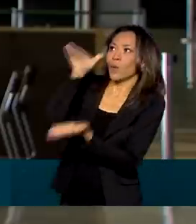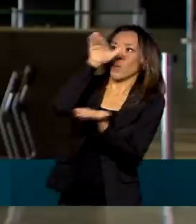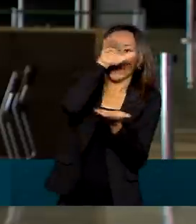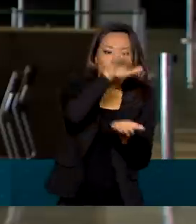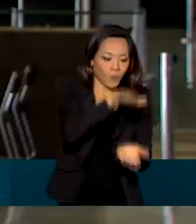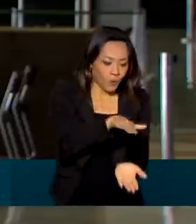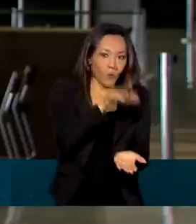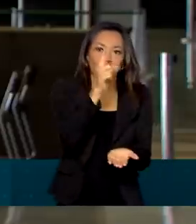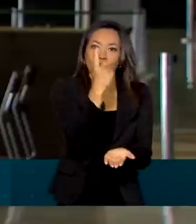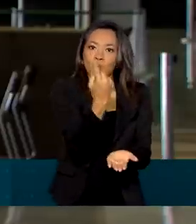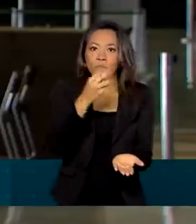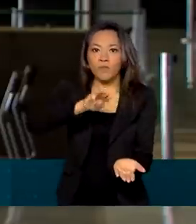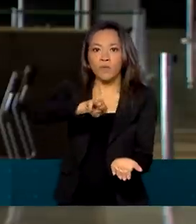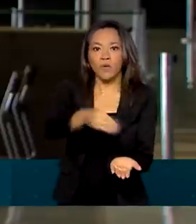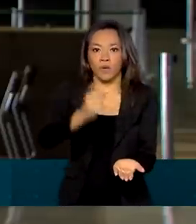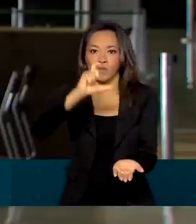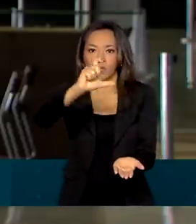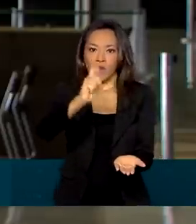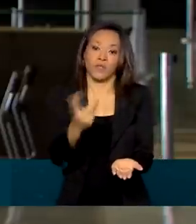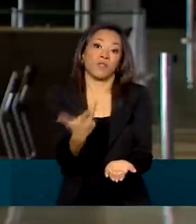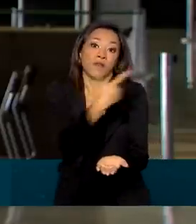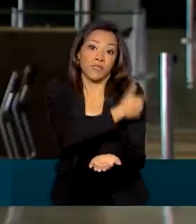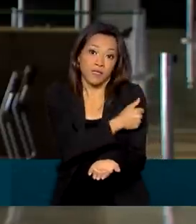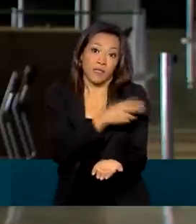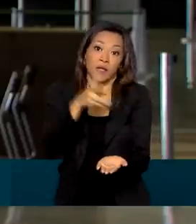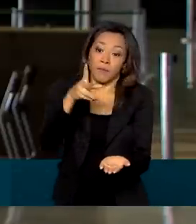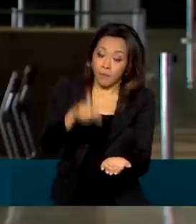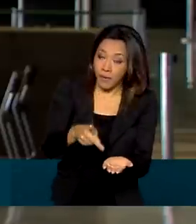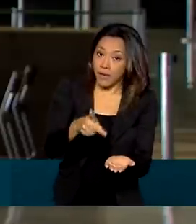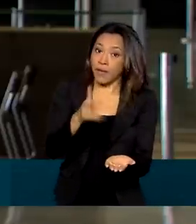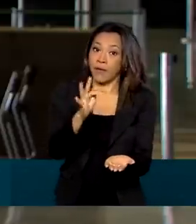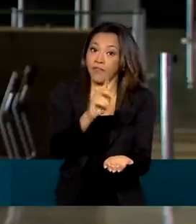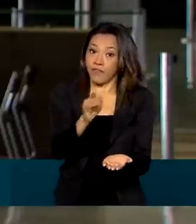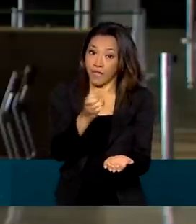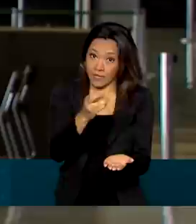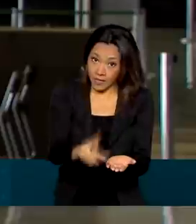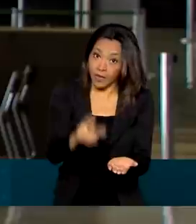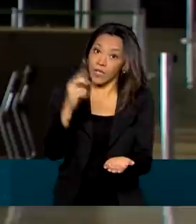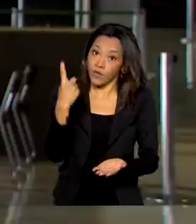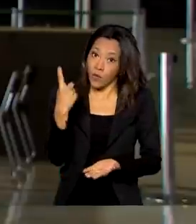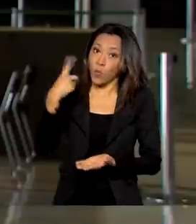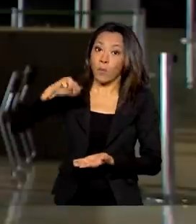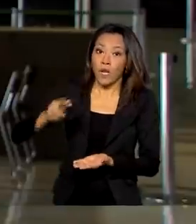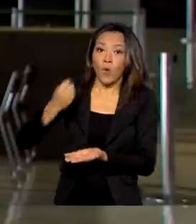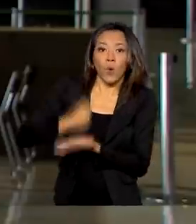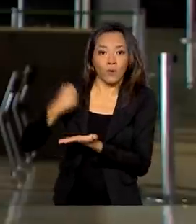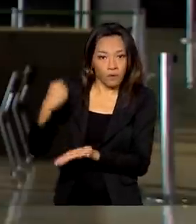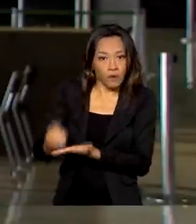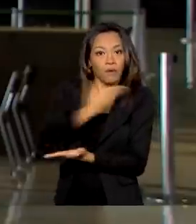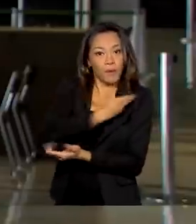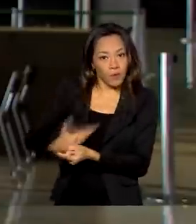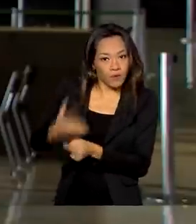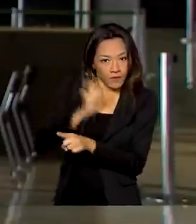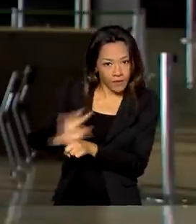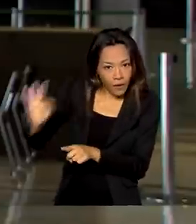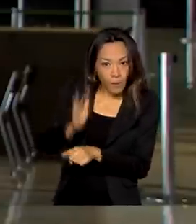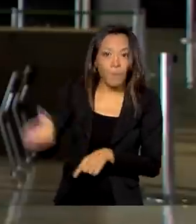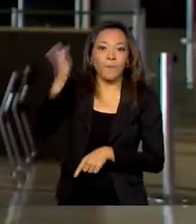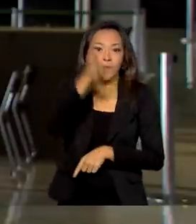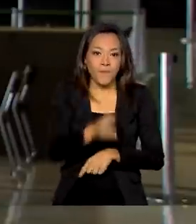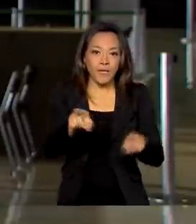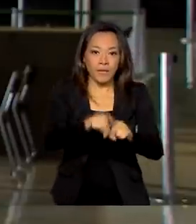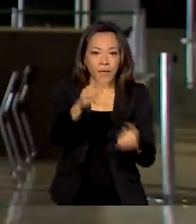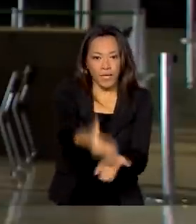com 1 milhão de doses da vacina da Pfizer de um total de 100 milhões contratadas pelo governo federal junto ao laboratório. Além disso, serão